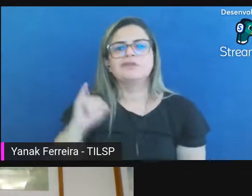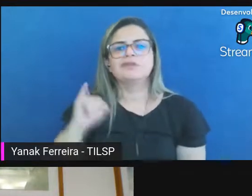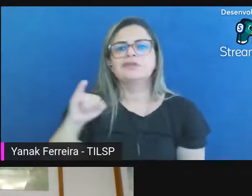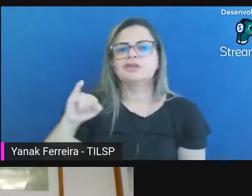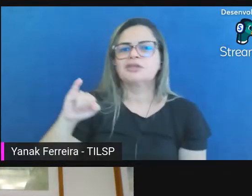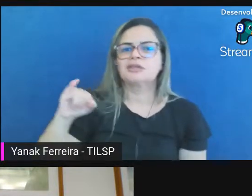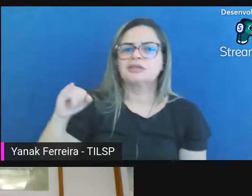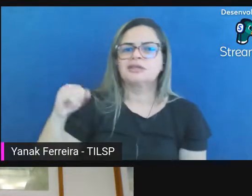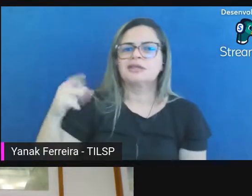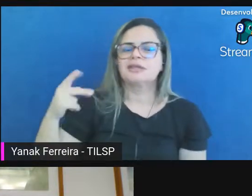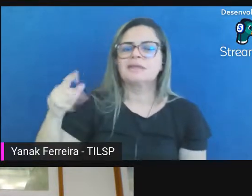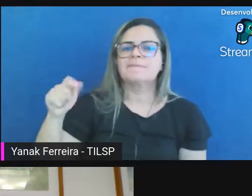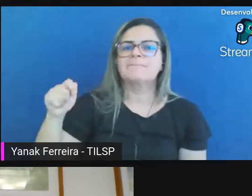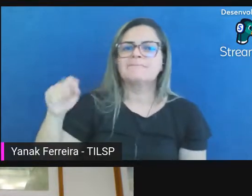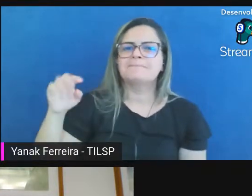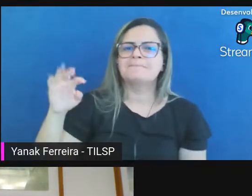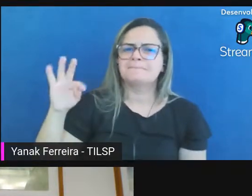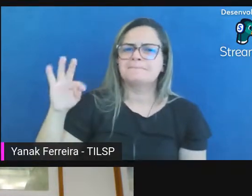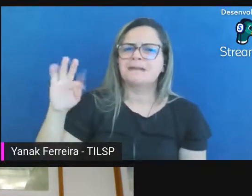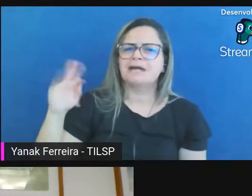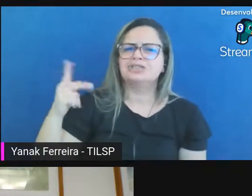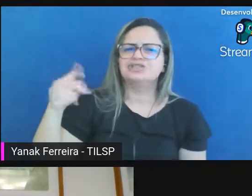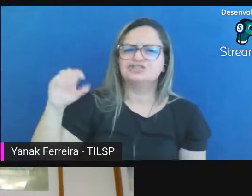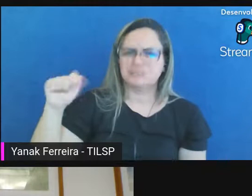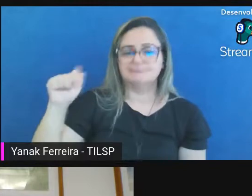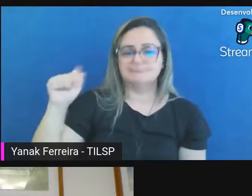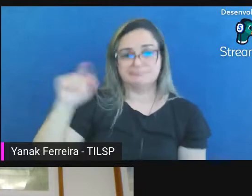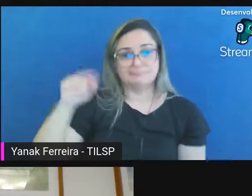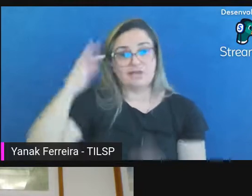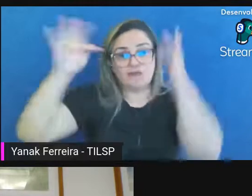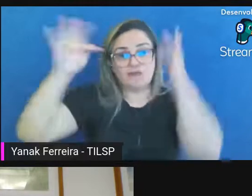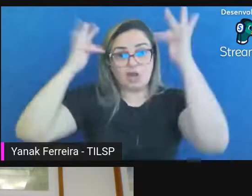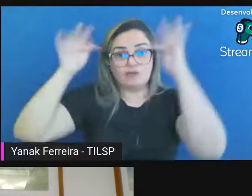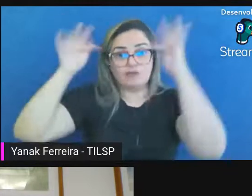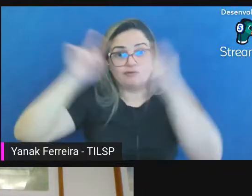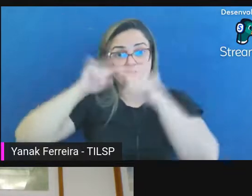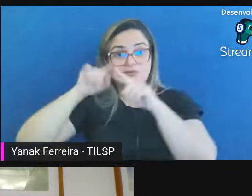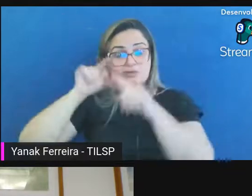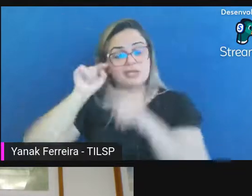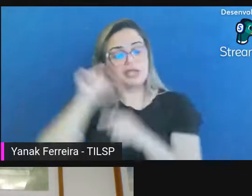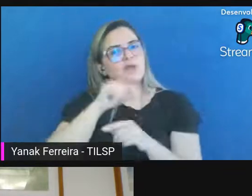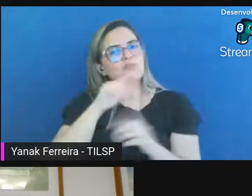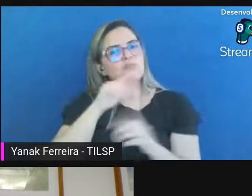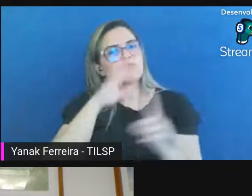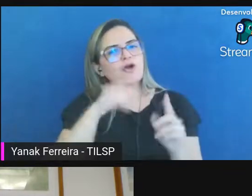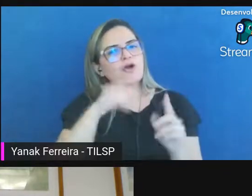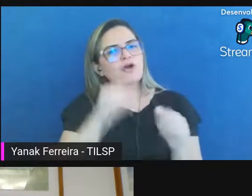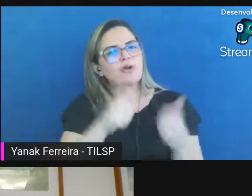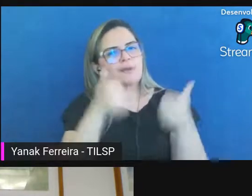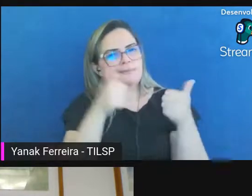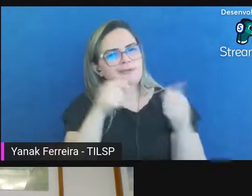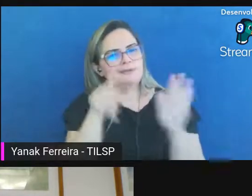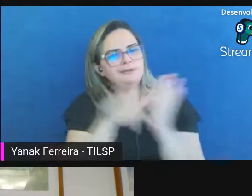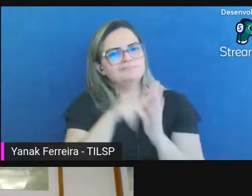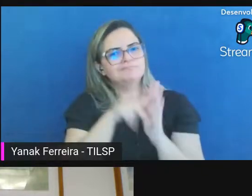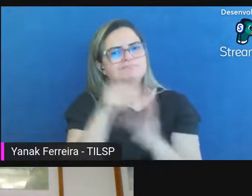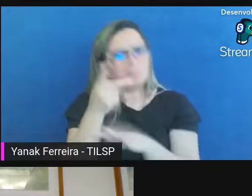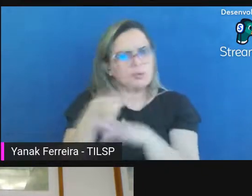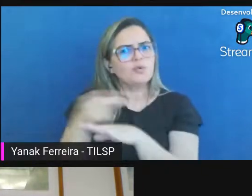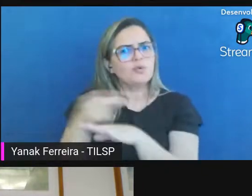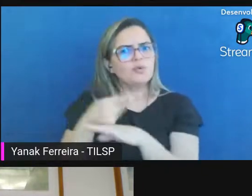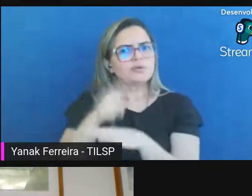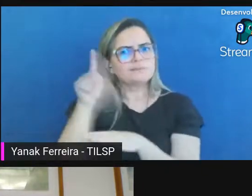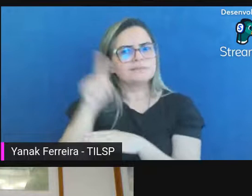filósofa da matemática IPATIA em homenagem à IPATIA busquem por favor lá no